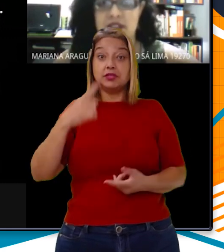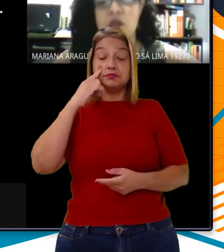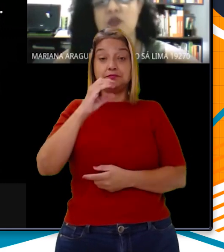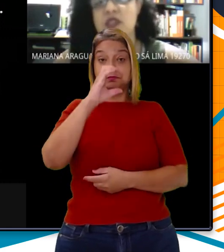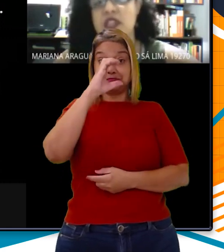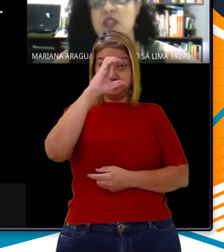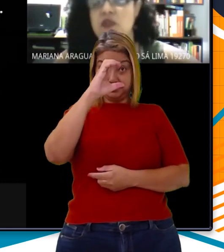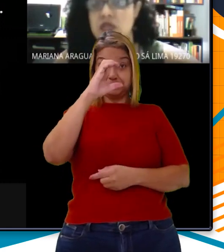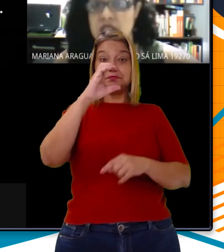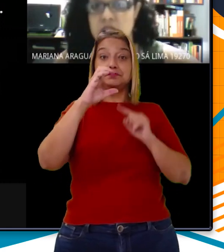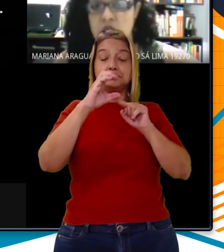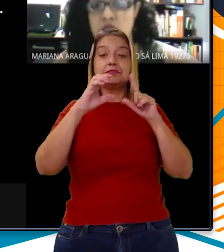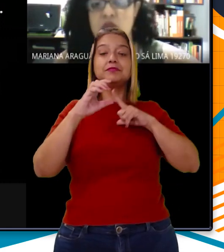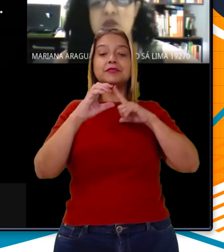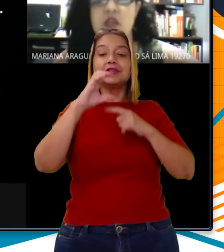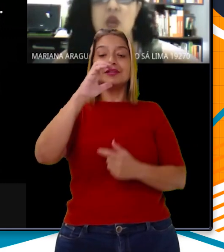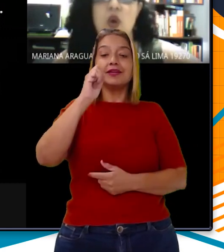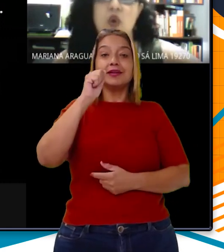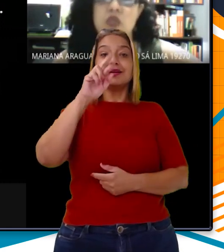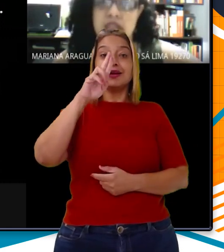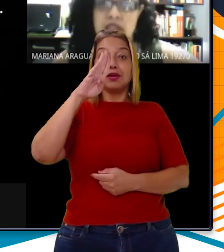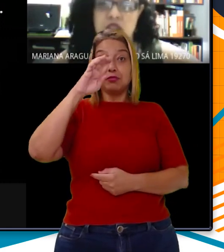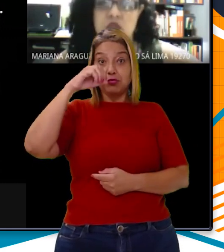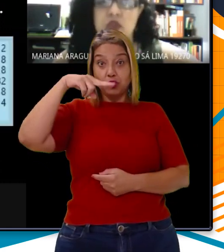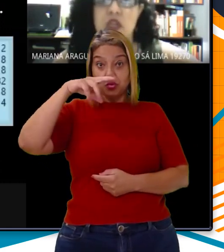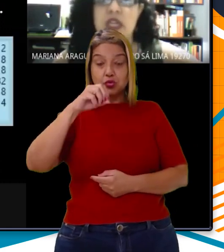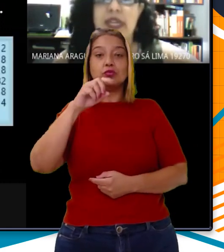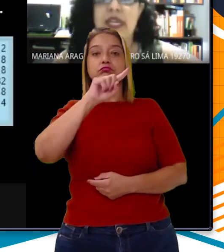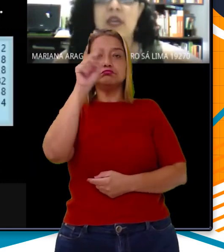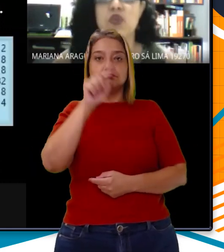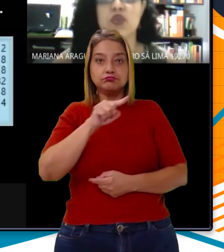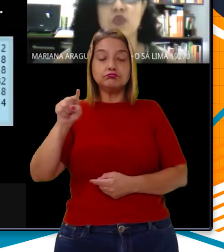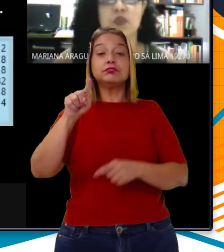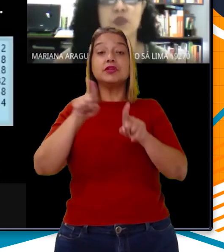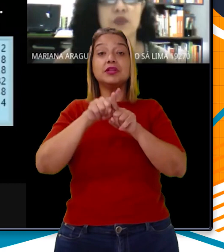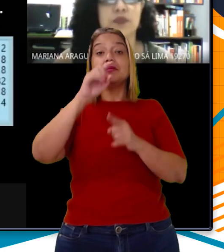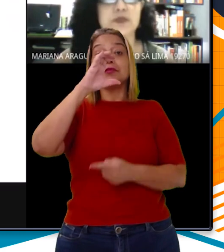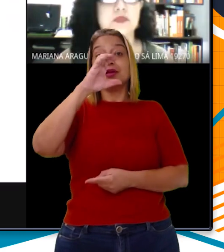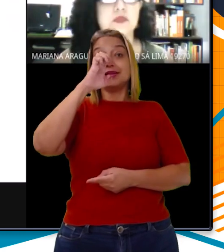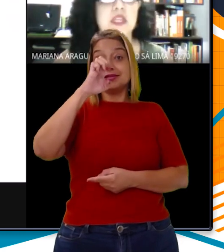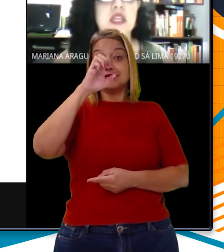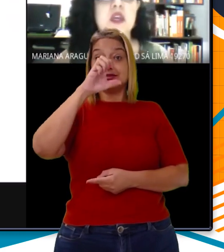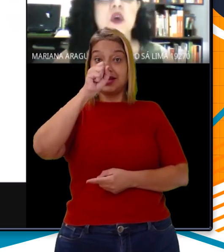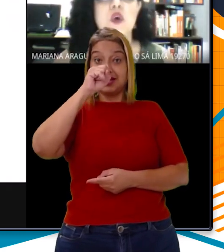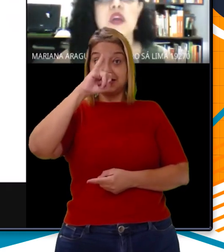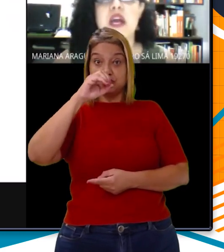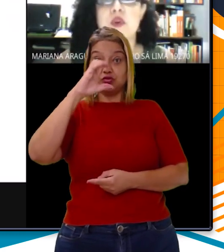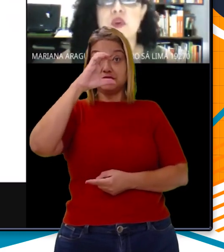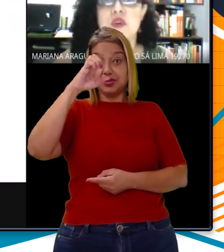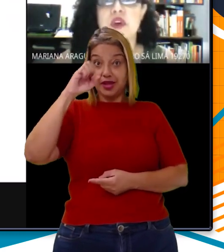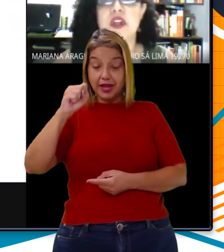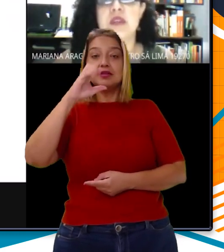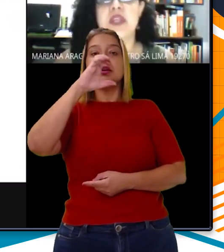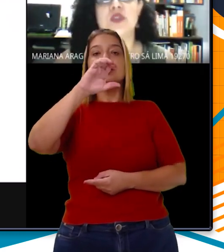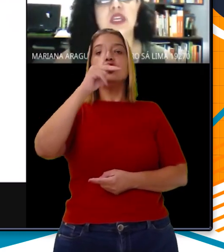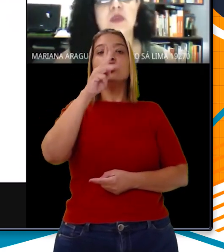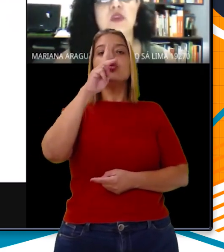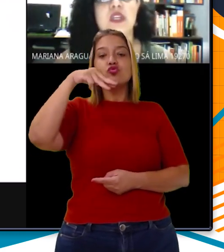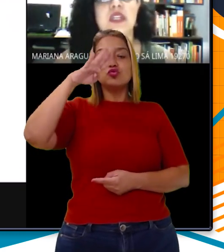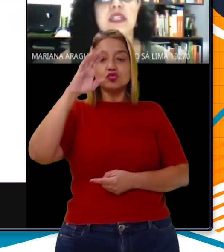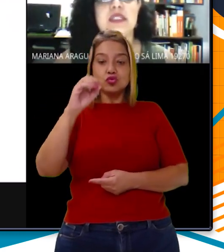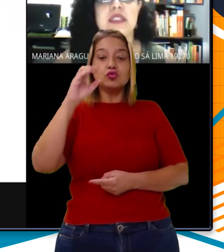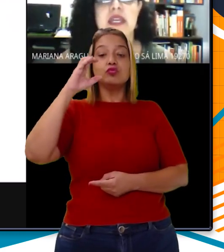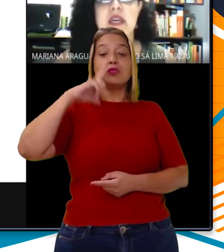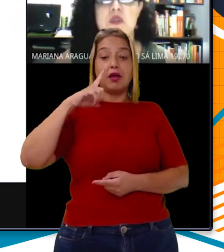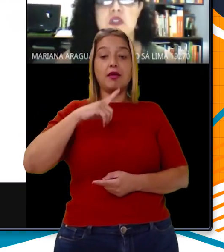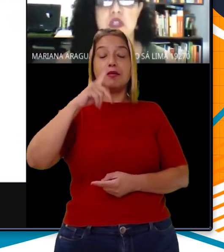6, ou seja, com 6 prótons, o césio e o chumbo. O carbono é o elemento químico